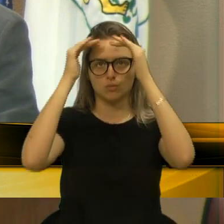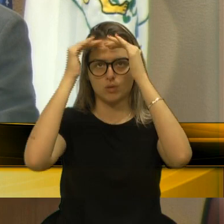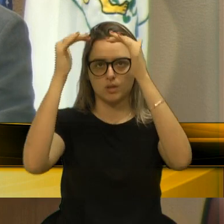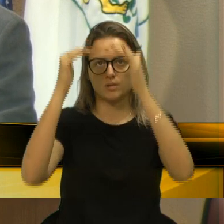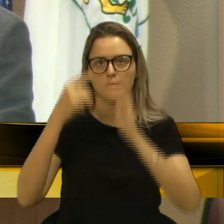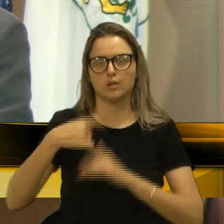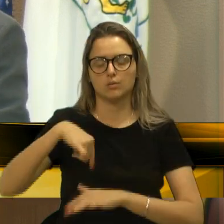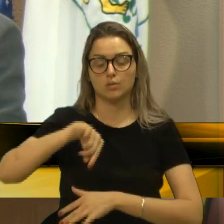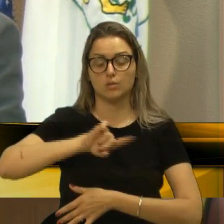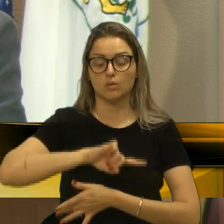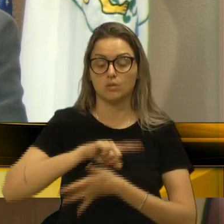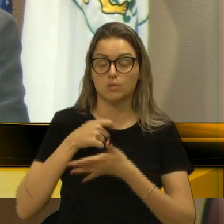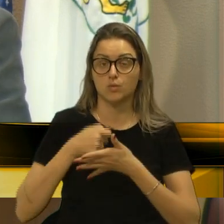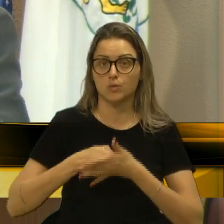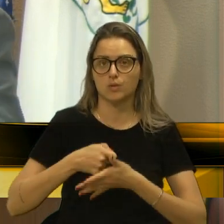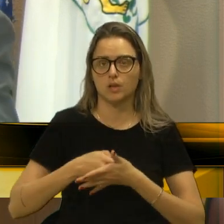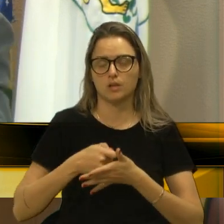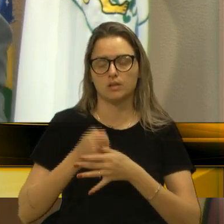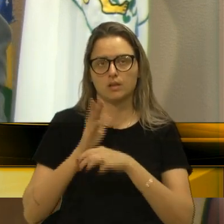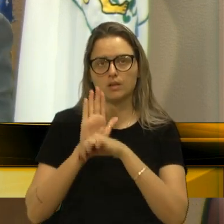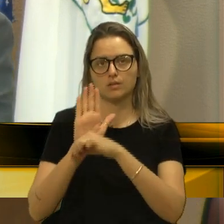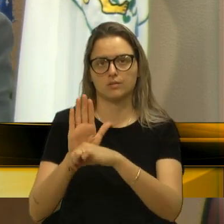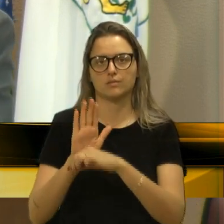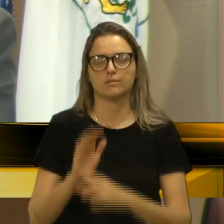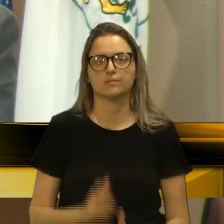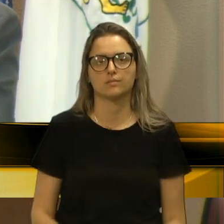nós vamos procurar, de alguma forma, tentar ajudar.